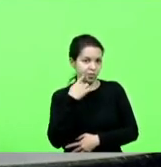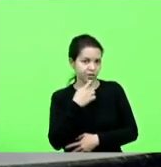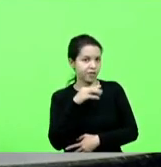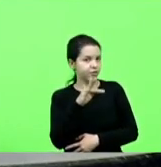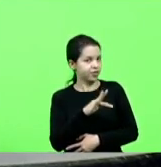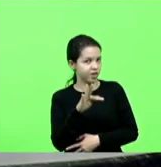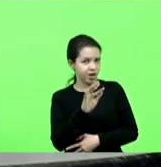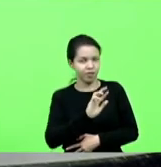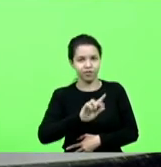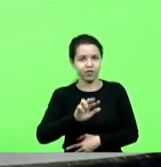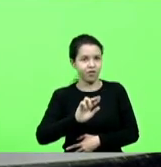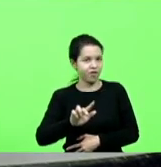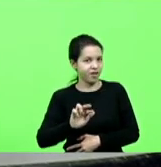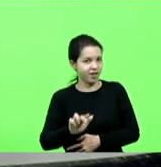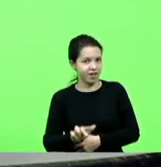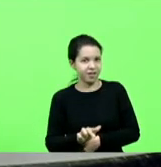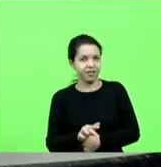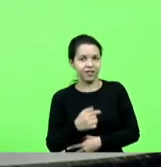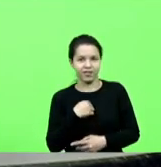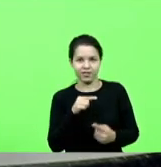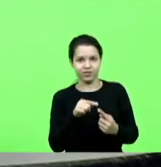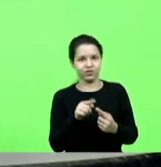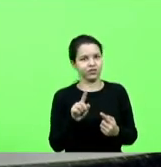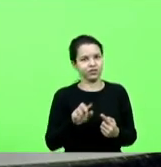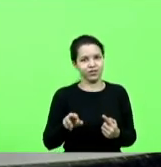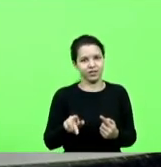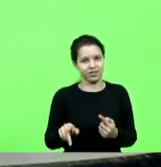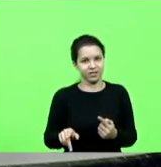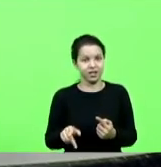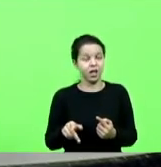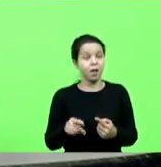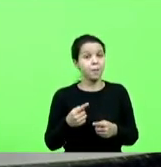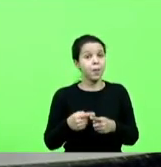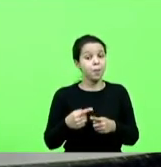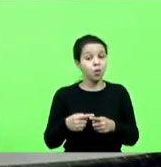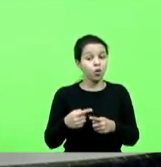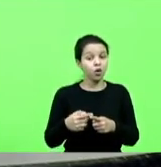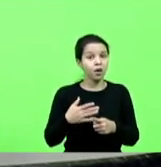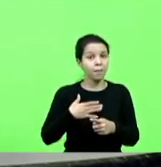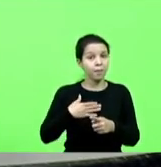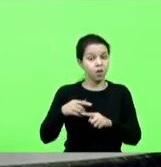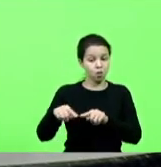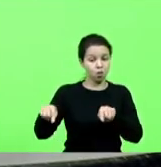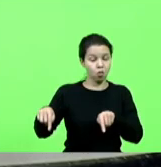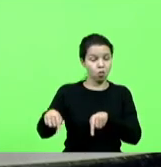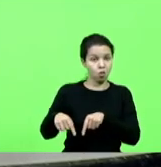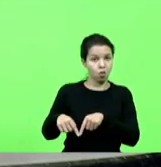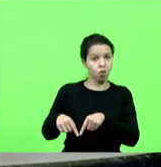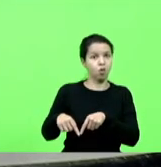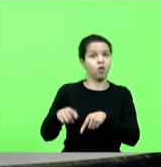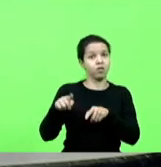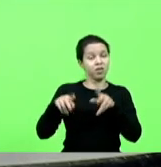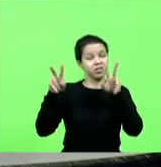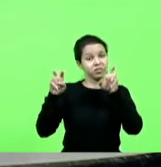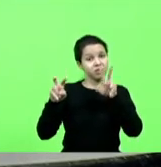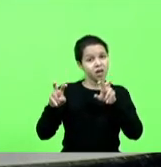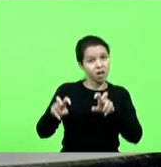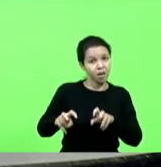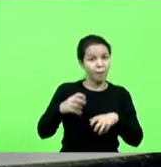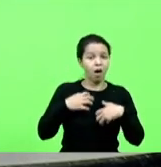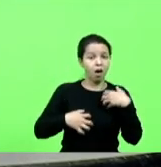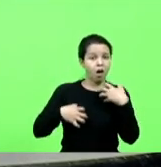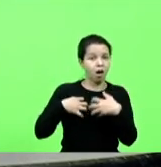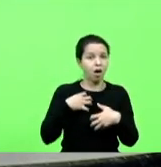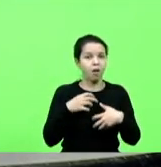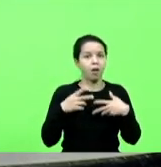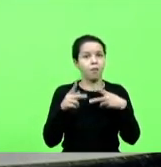porque tem chegado ao nosso gabinete temas que são aflitivos para a nossa gente. E aí, mais uma vez, a gente se